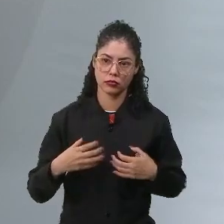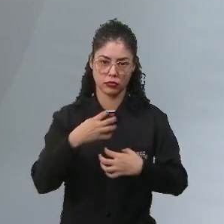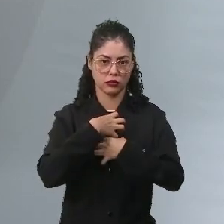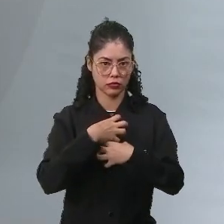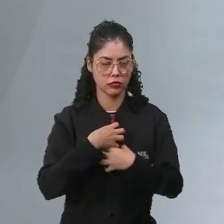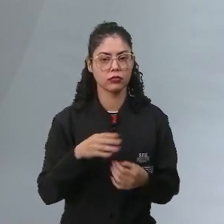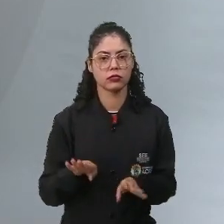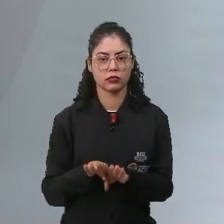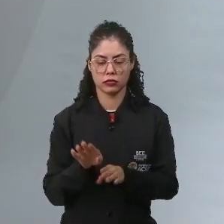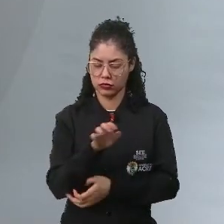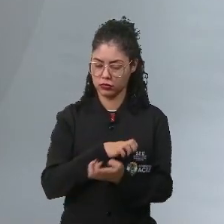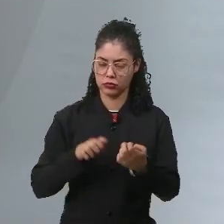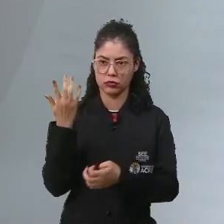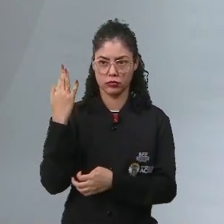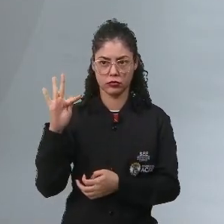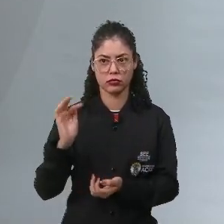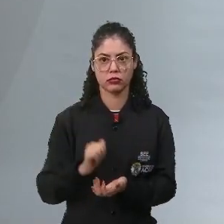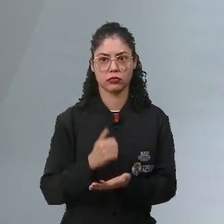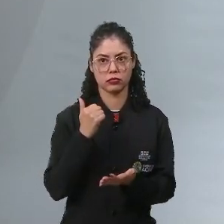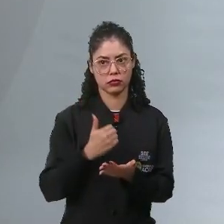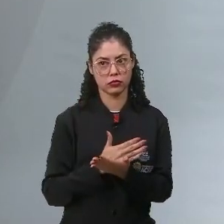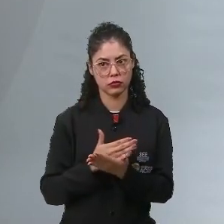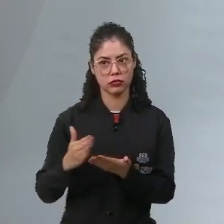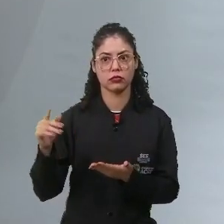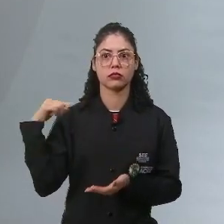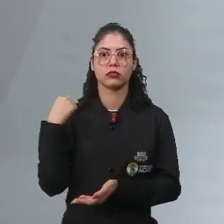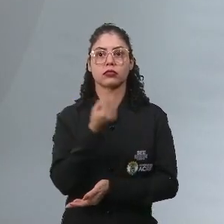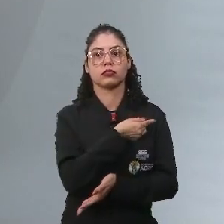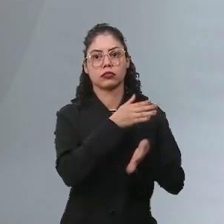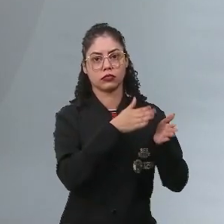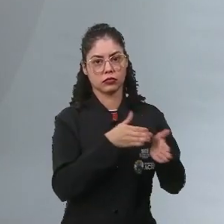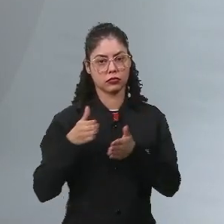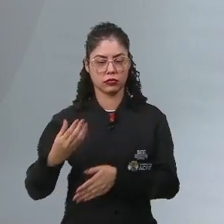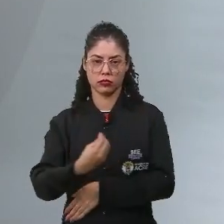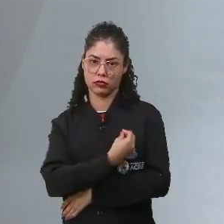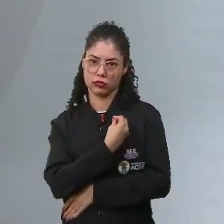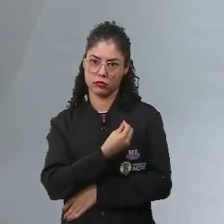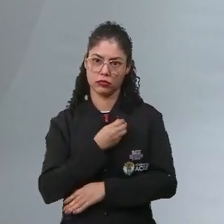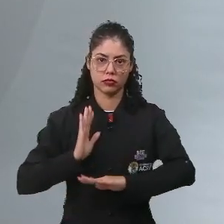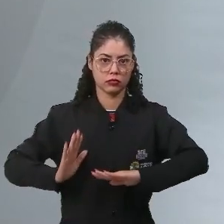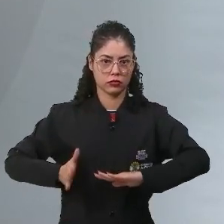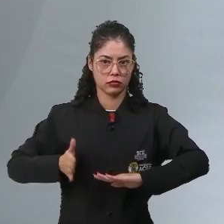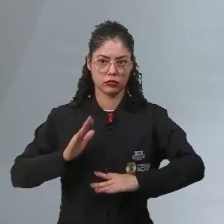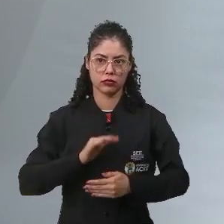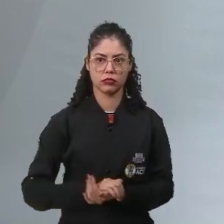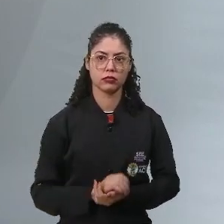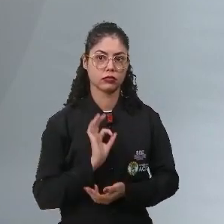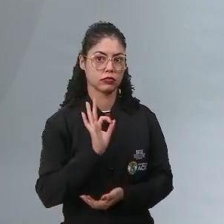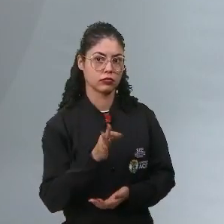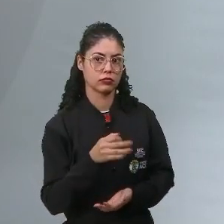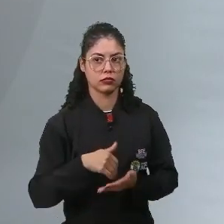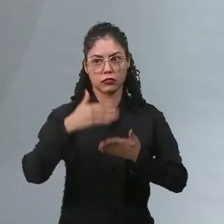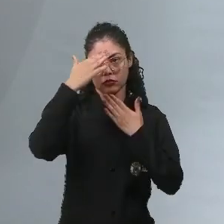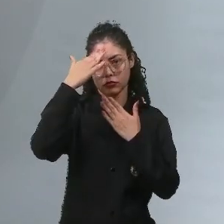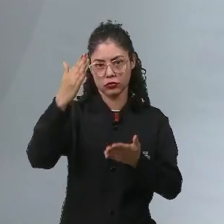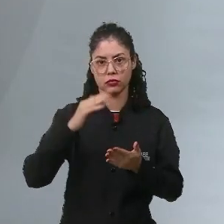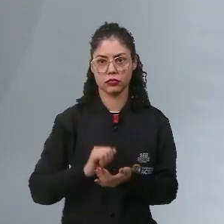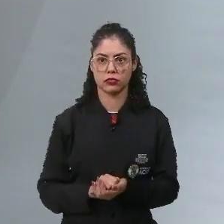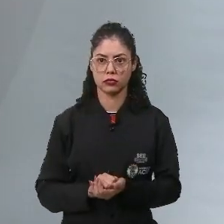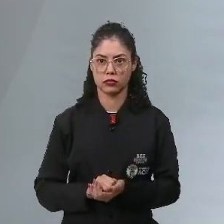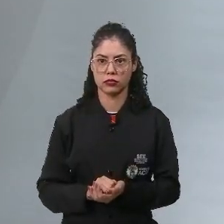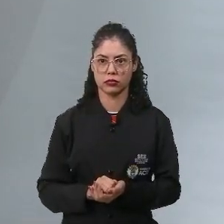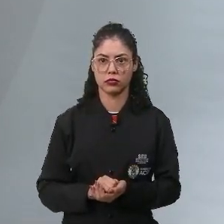é uma revolução muito importante que marca o início da nossa, da fase que a gente está vivendo, que é a Idade Contemporânea. Certo? Obrigada por